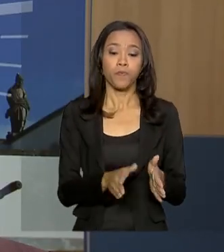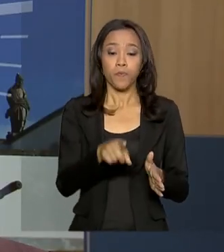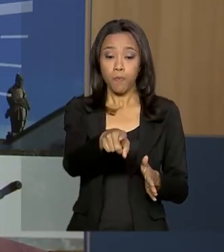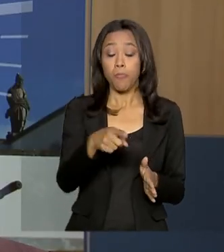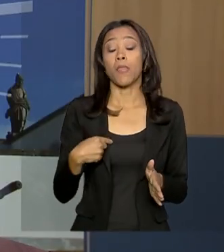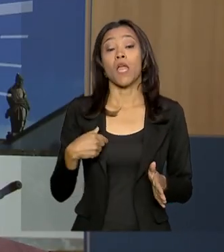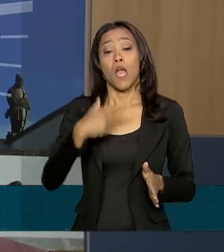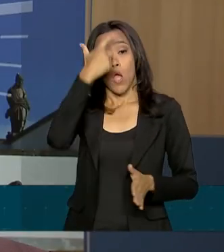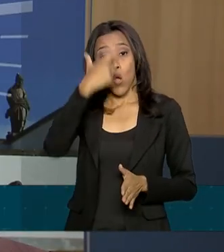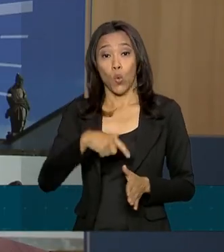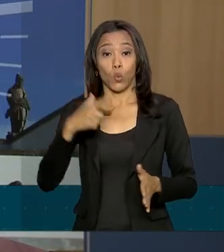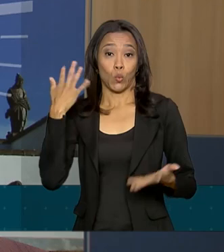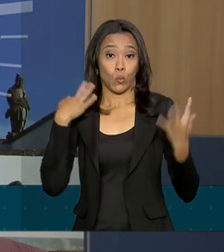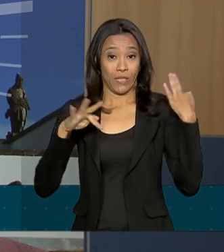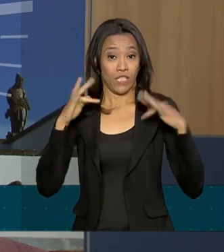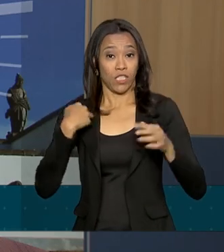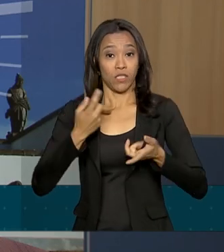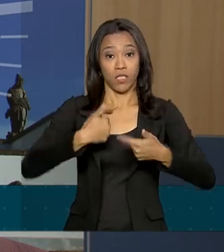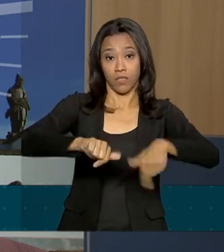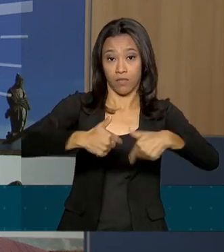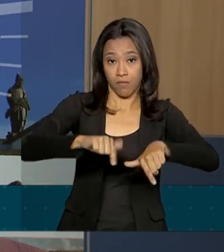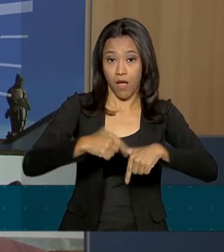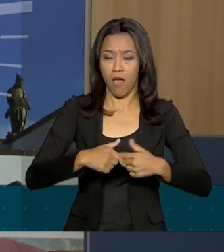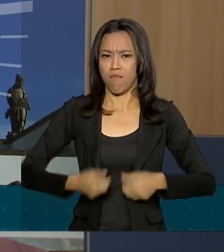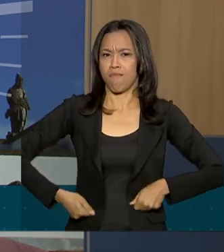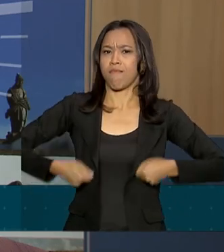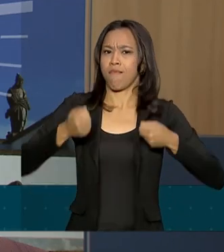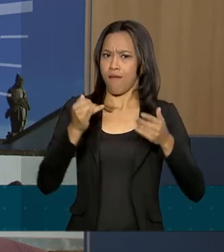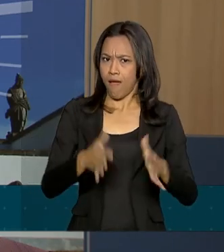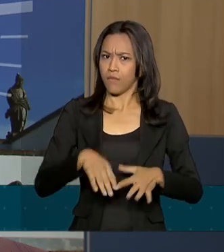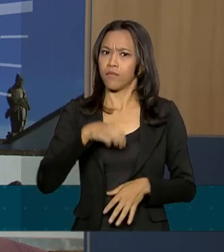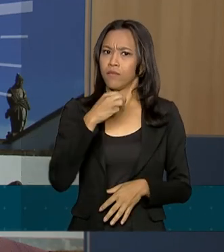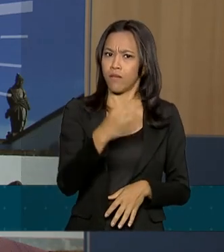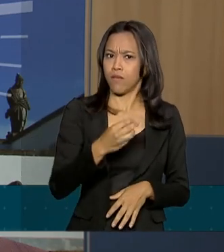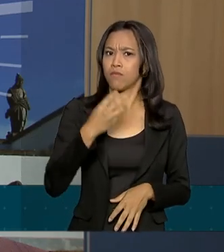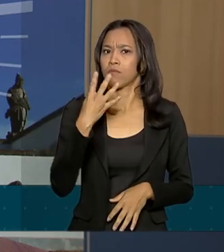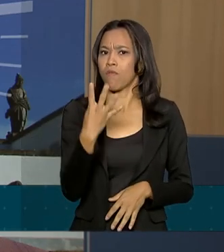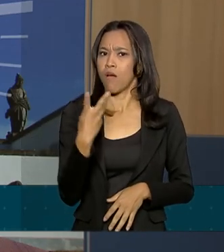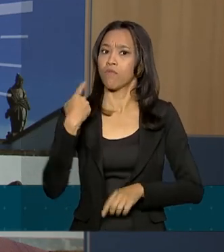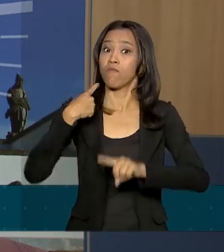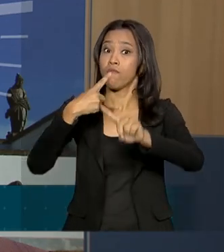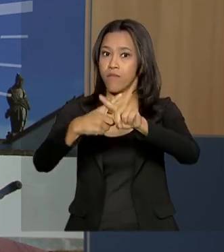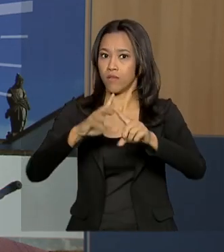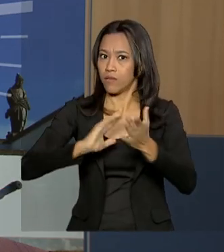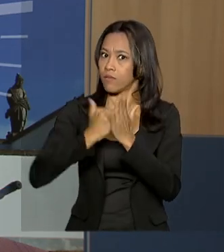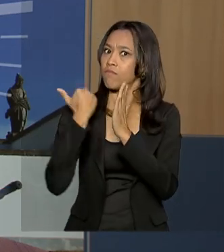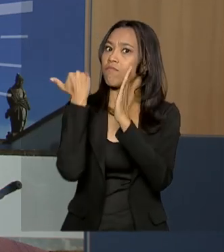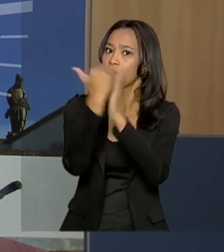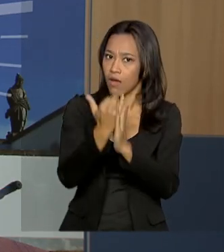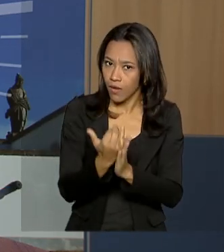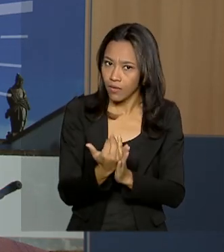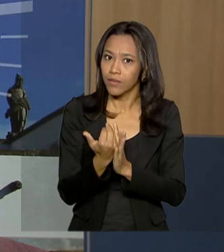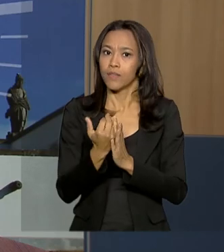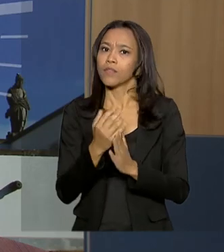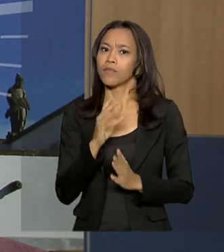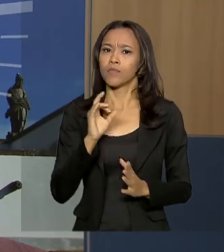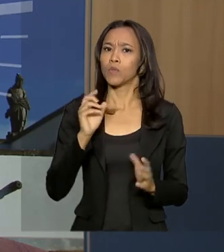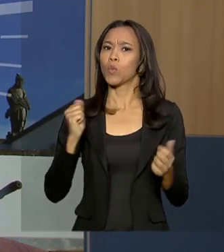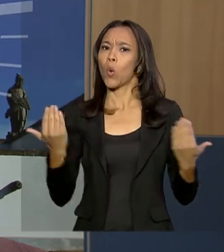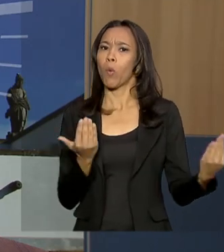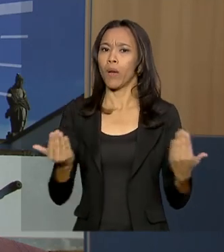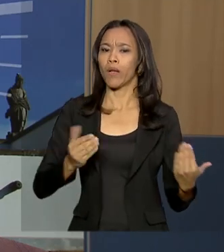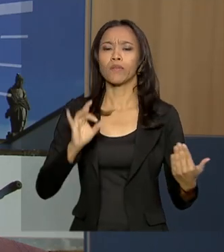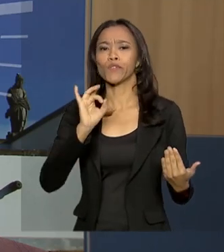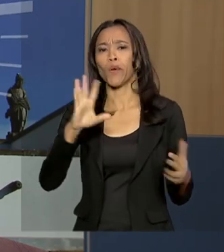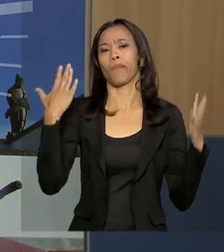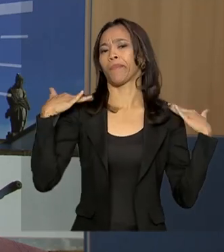negócios, ele gasta 3, 4 vezes mais do que o turista, por exemplo, de lazer. Então é um foco muito